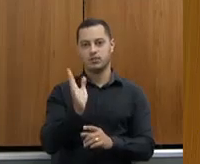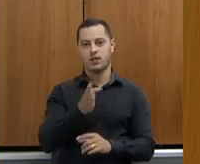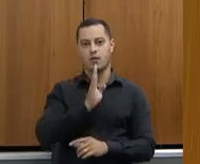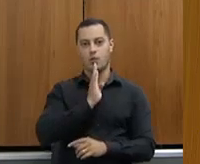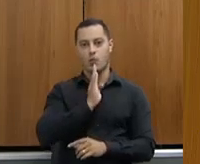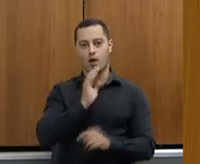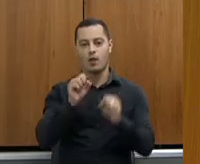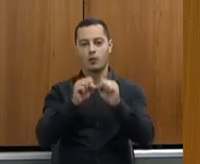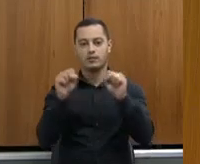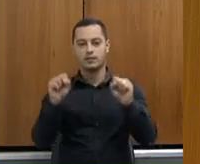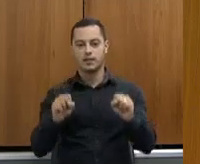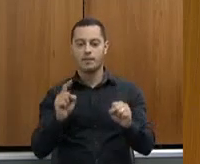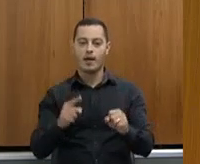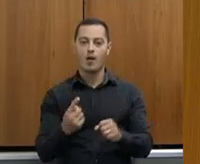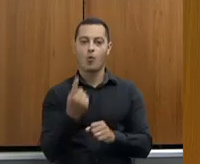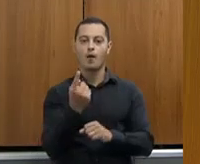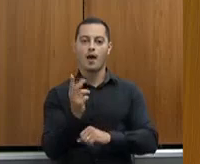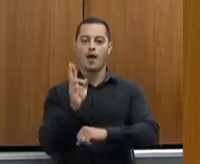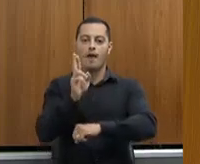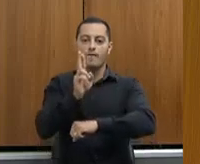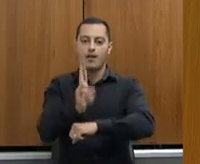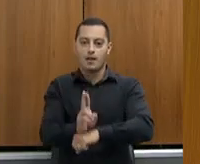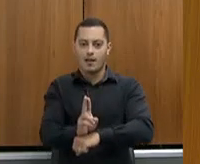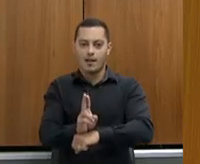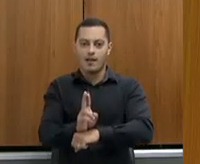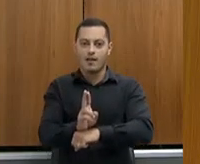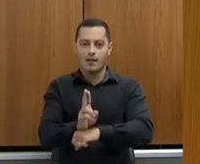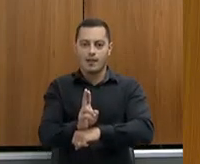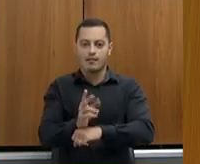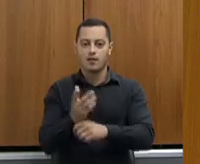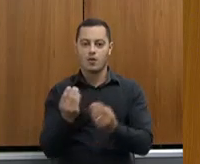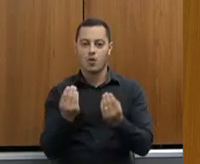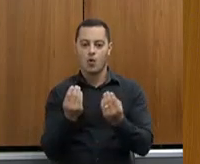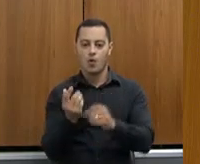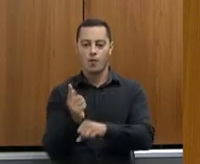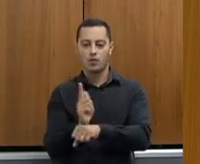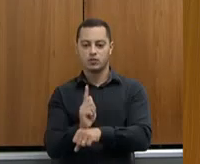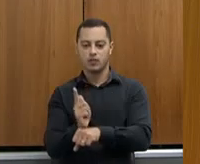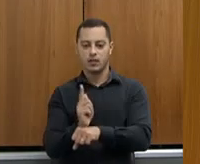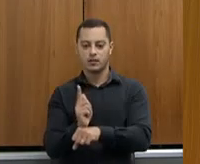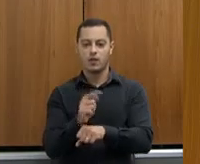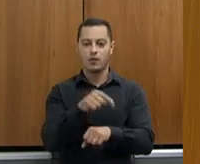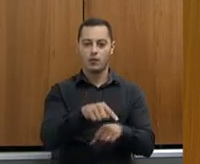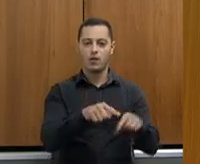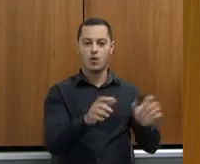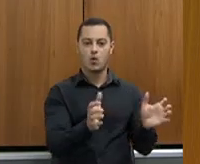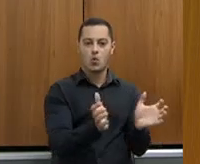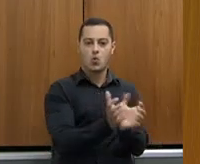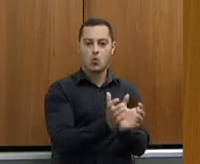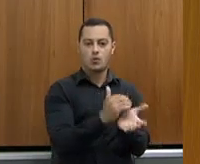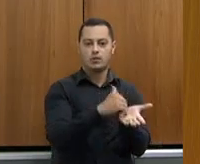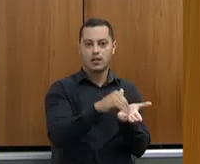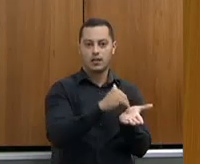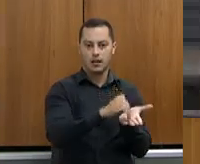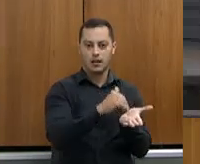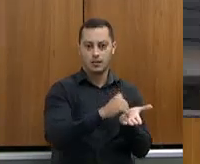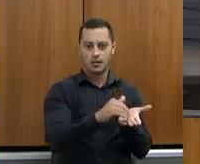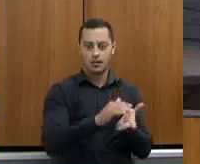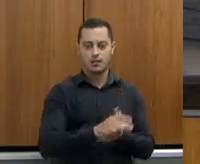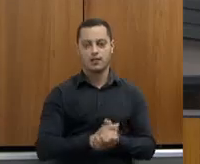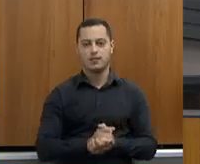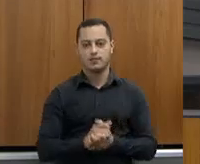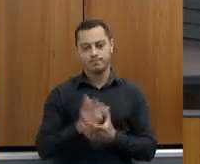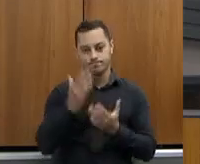sido uma referência na gestão daquela secretaria. Seria isso, Thales, e